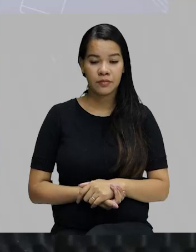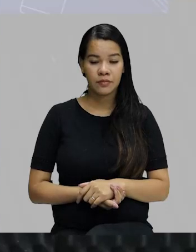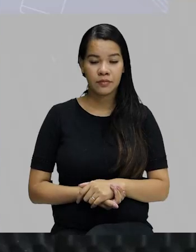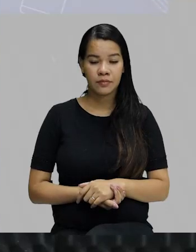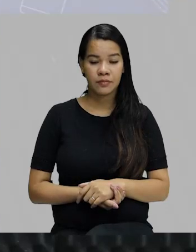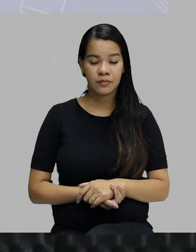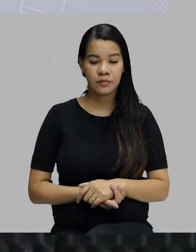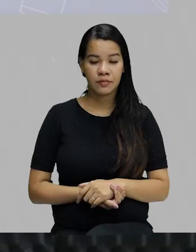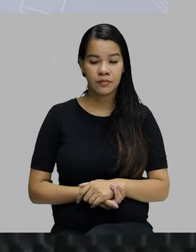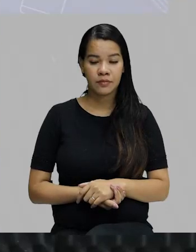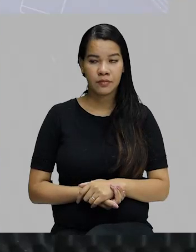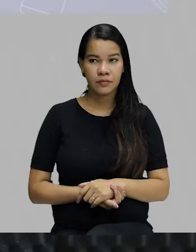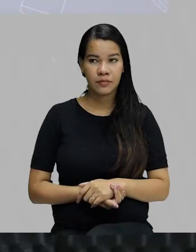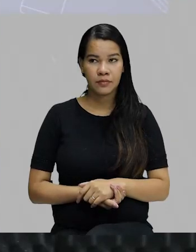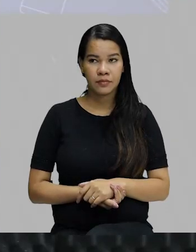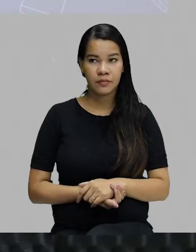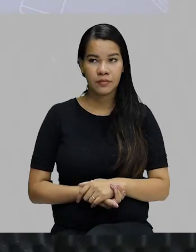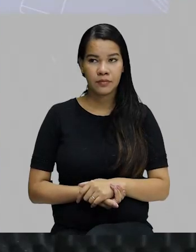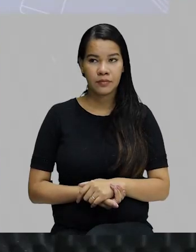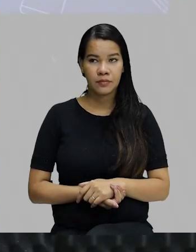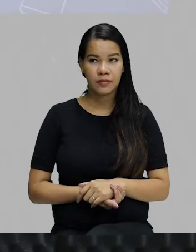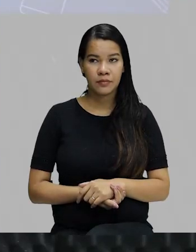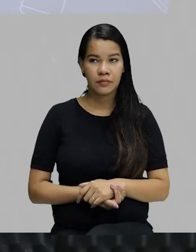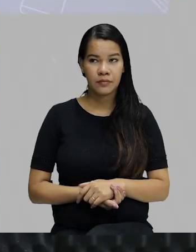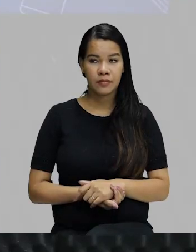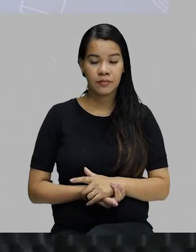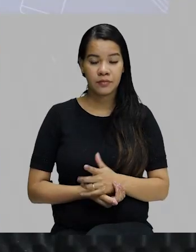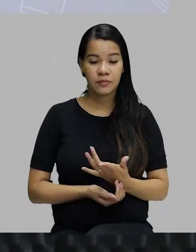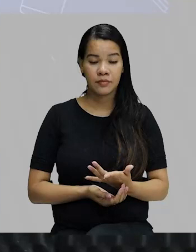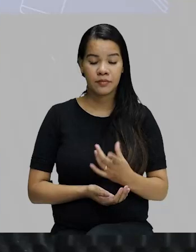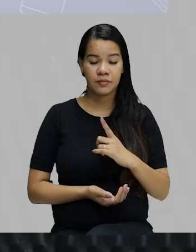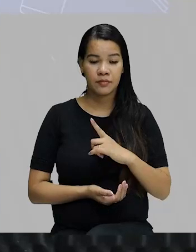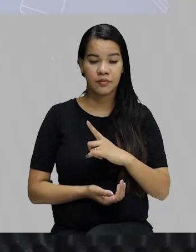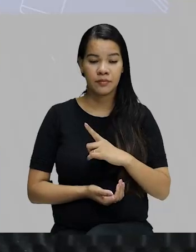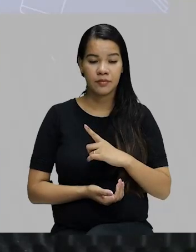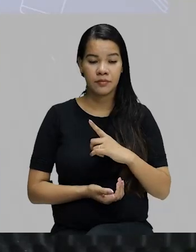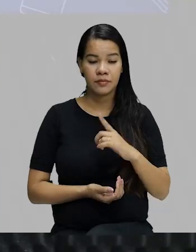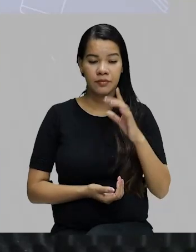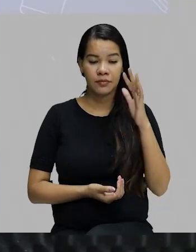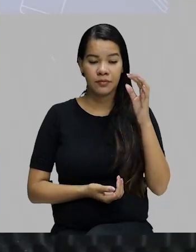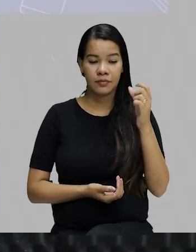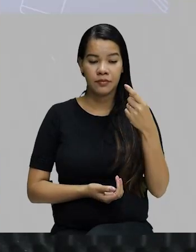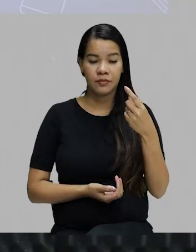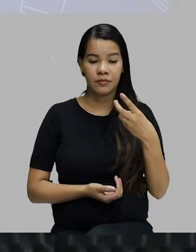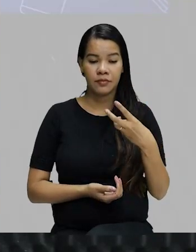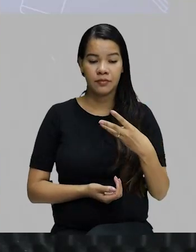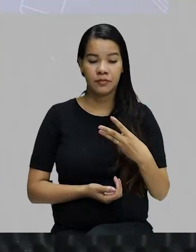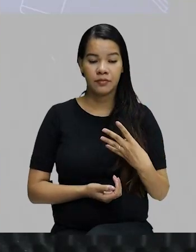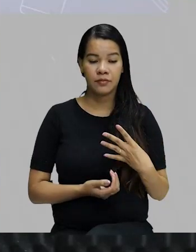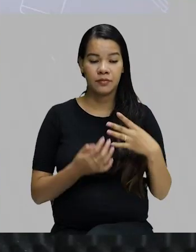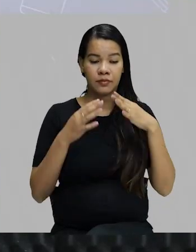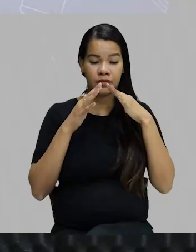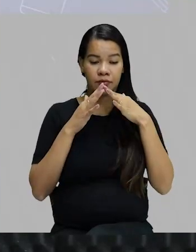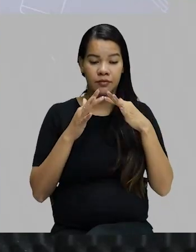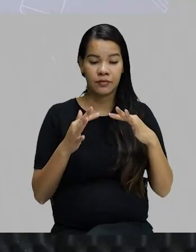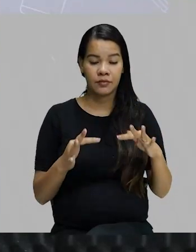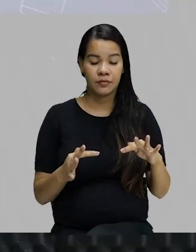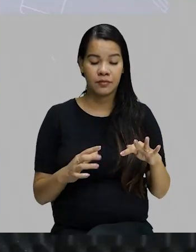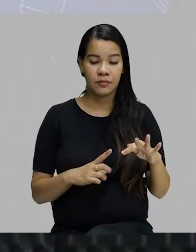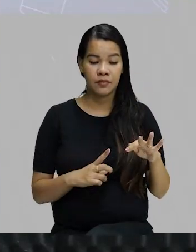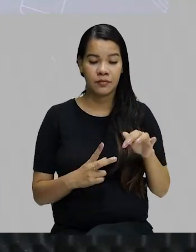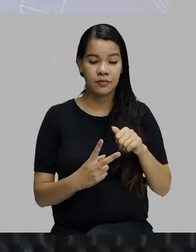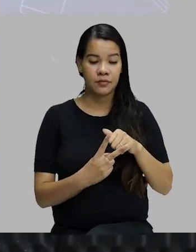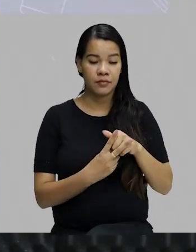suspender, exame de conduzir. Então, eu tenho nessas orações aqui, os verbos e